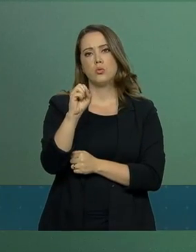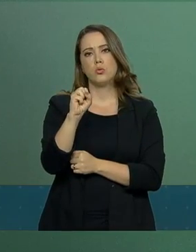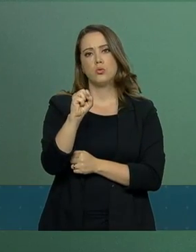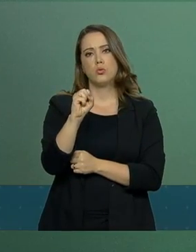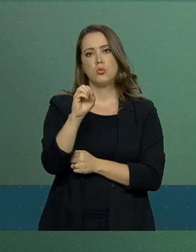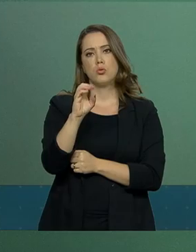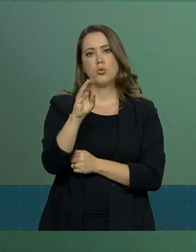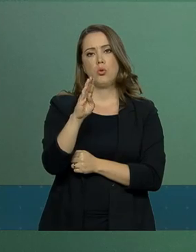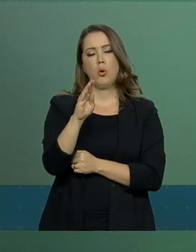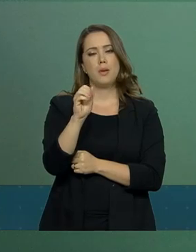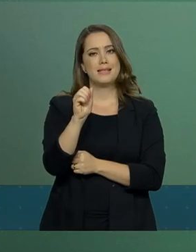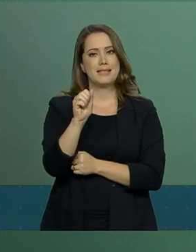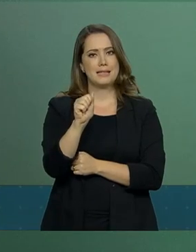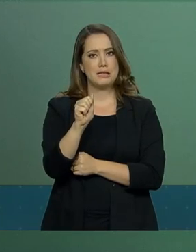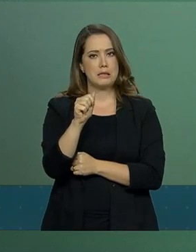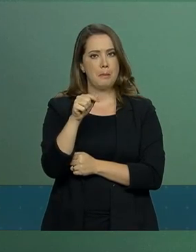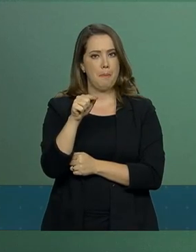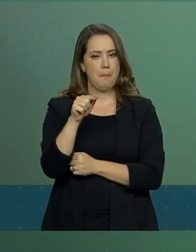presidente da República.